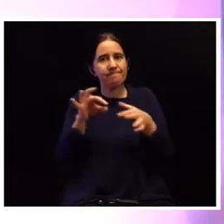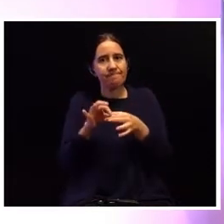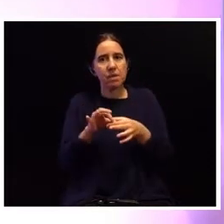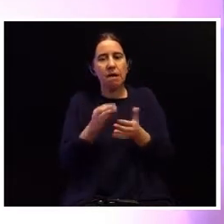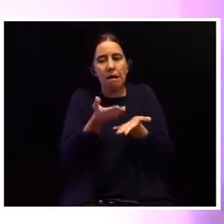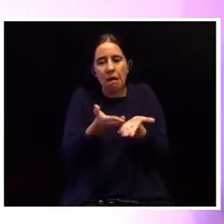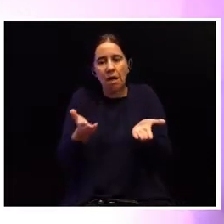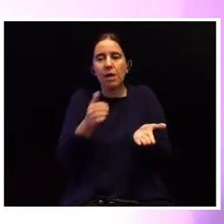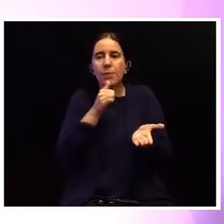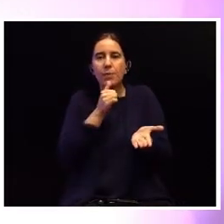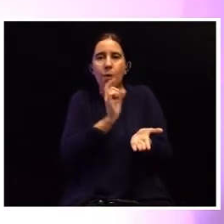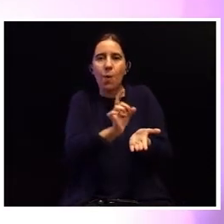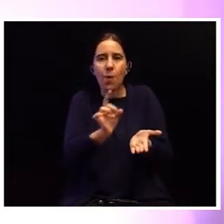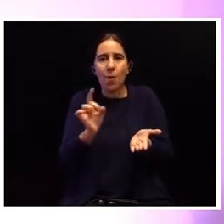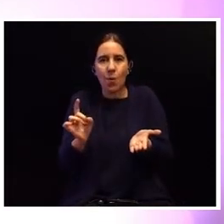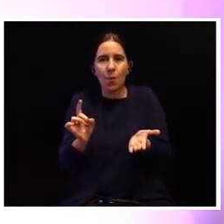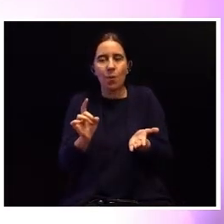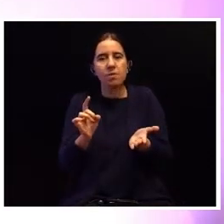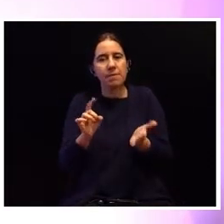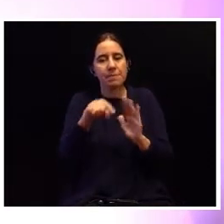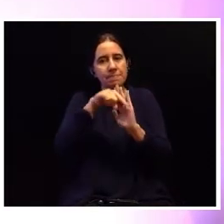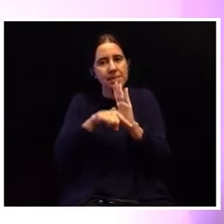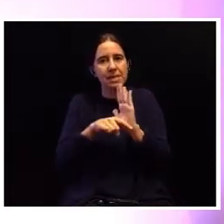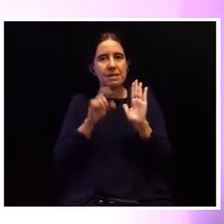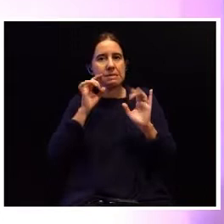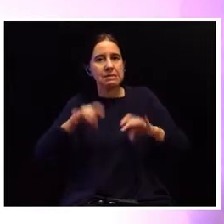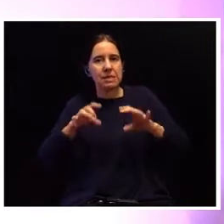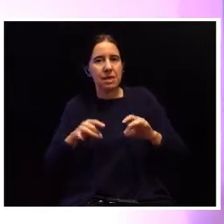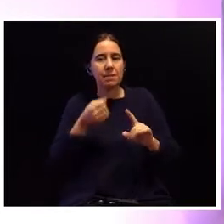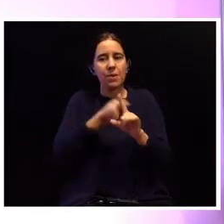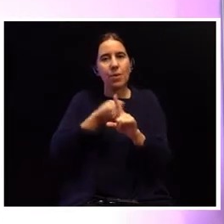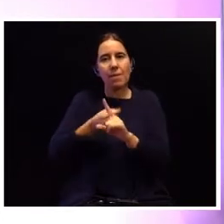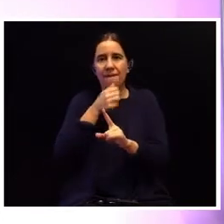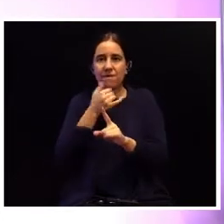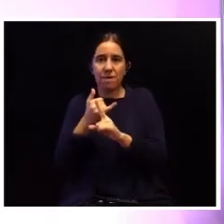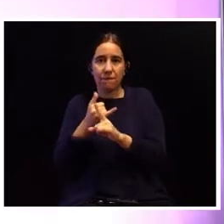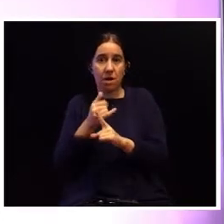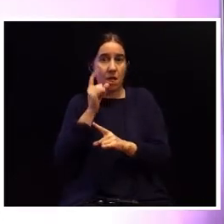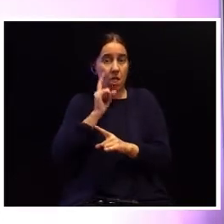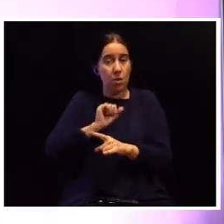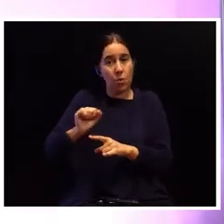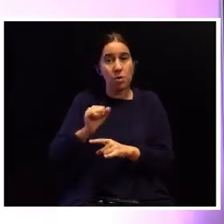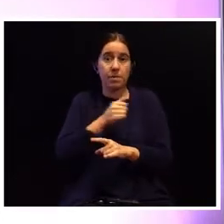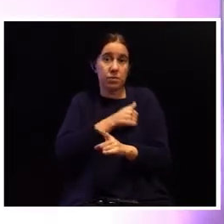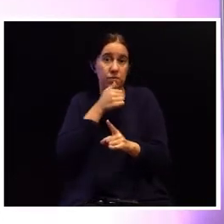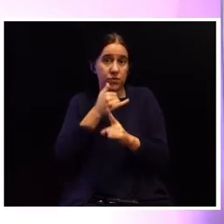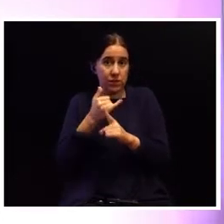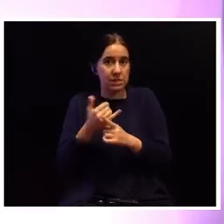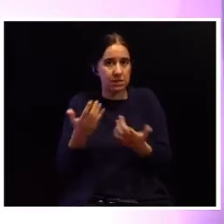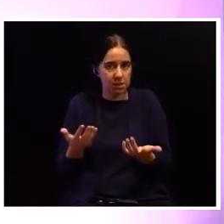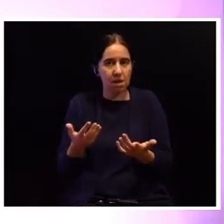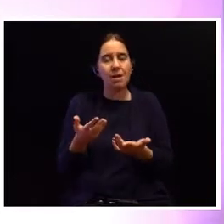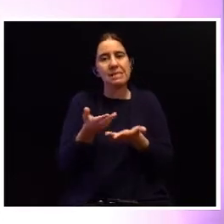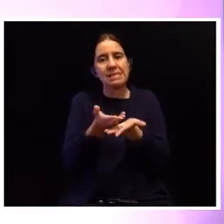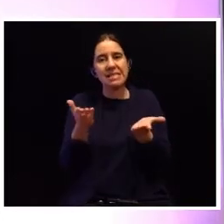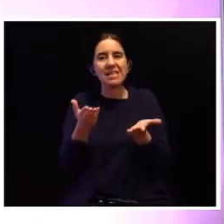mecanismos e medidas de prevenção e combate à violência contra as mulheres e violência doméstica pelos